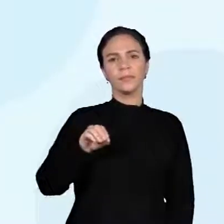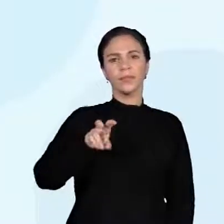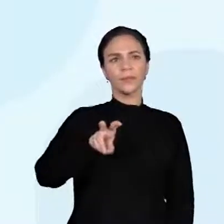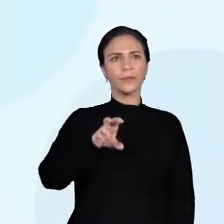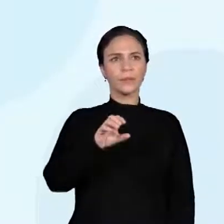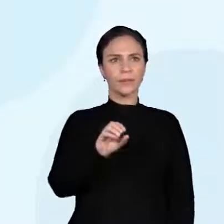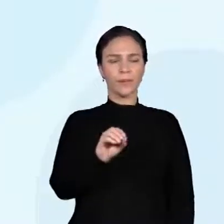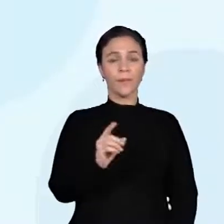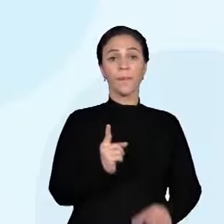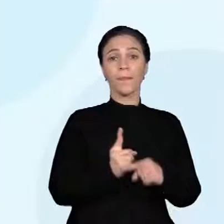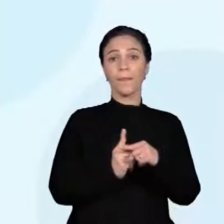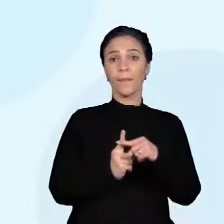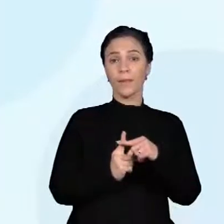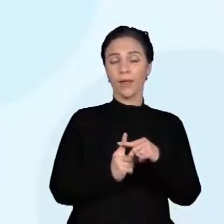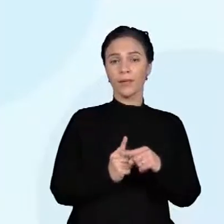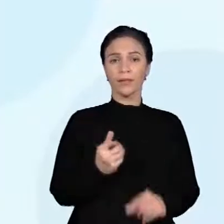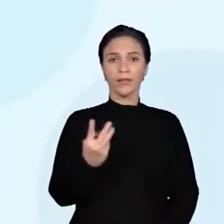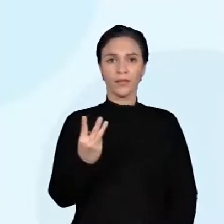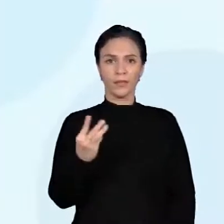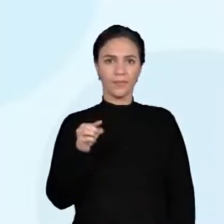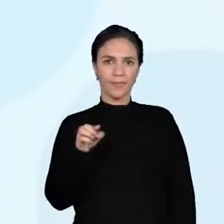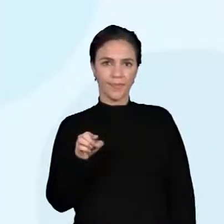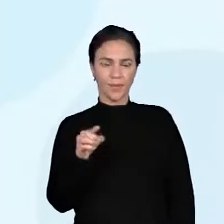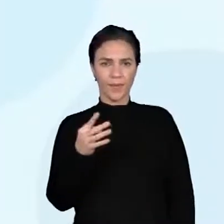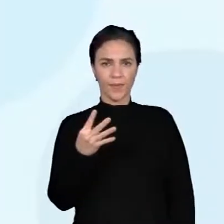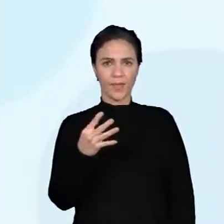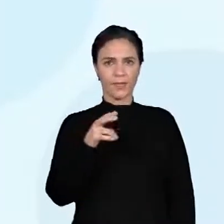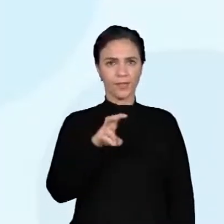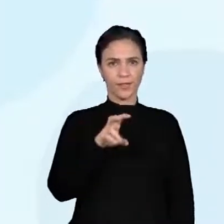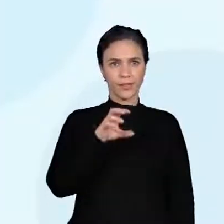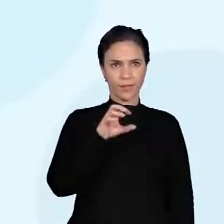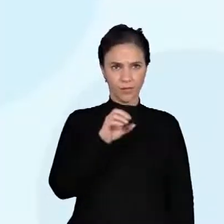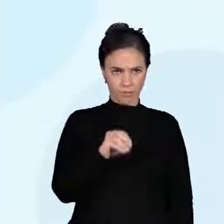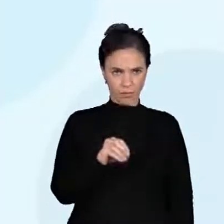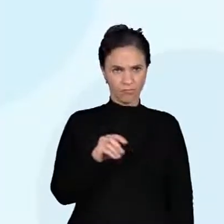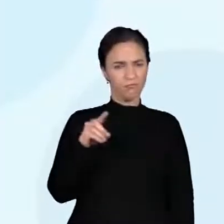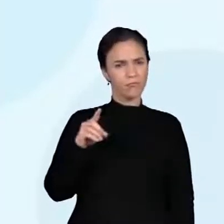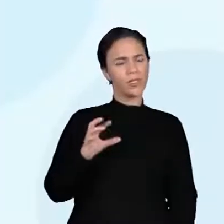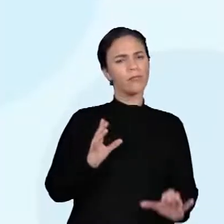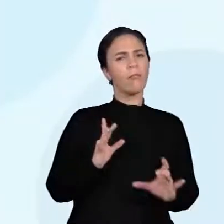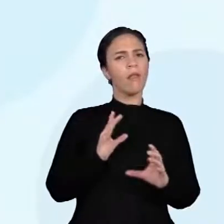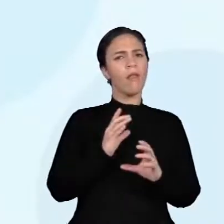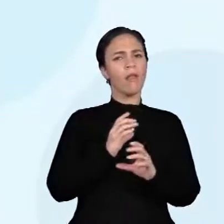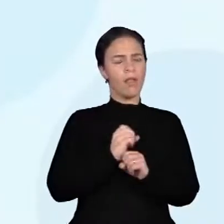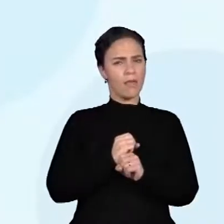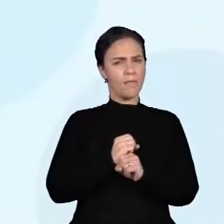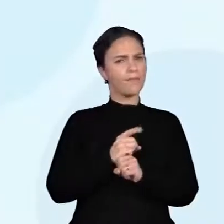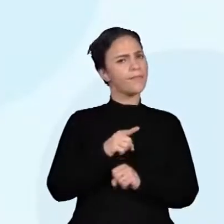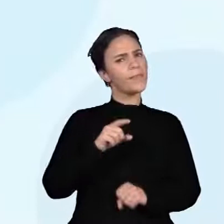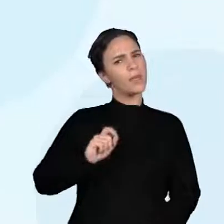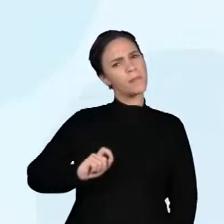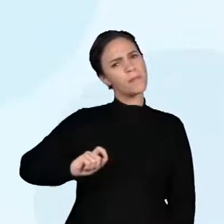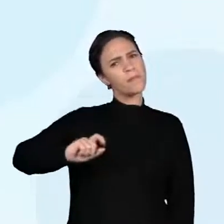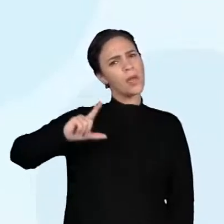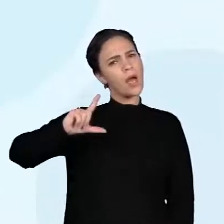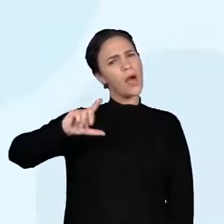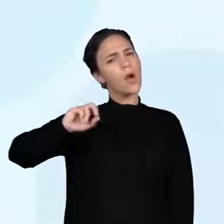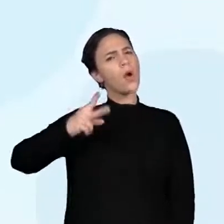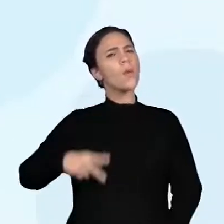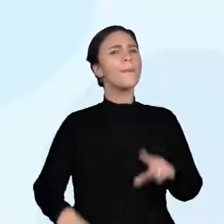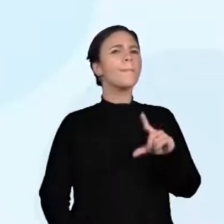vai achar. Olha aí na sua calculadora. E agora, para a Ana Lu, pensa bem. 3